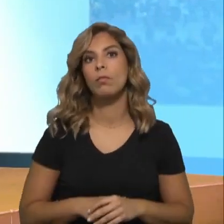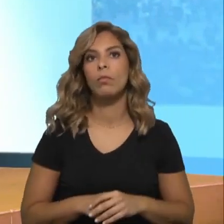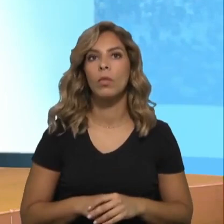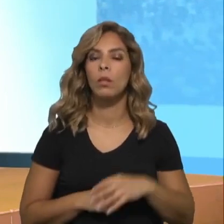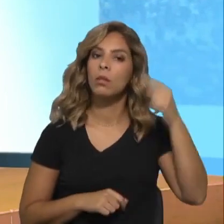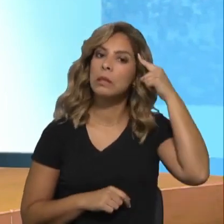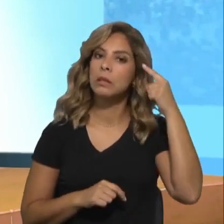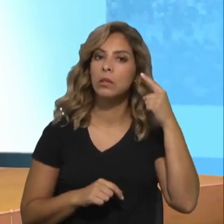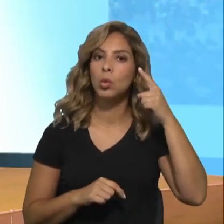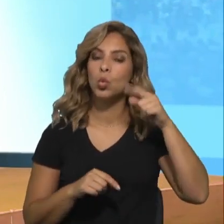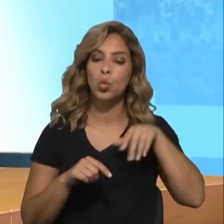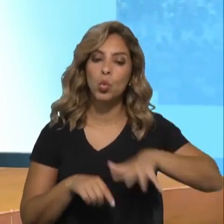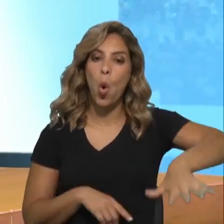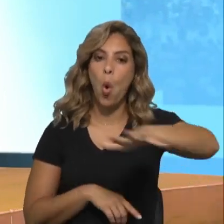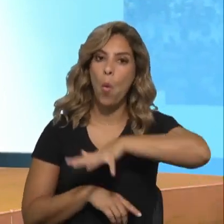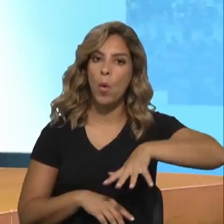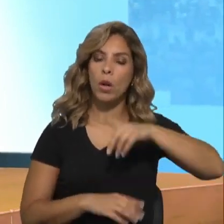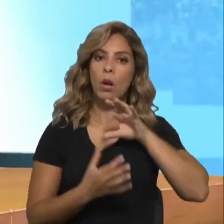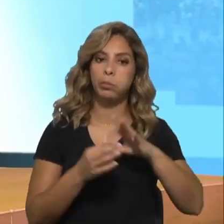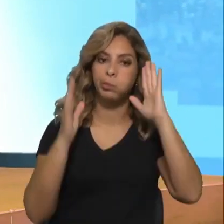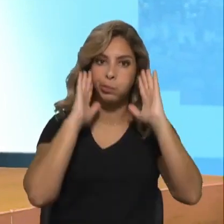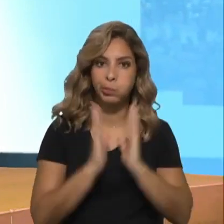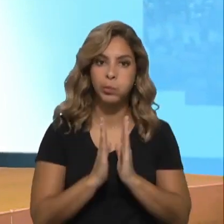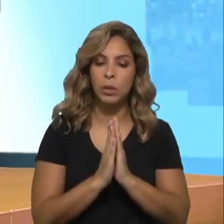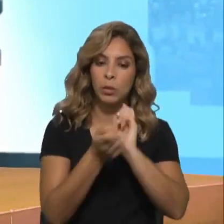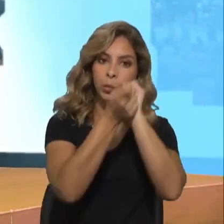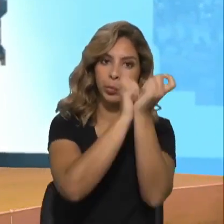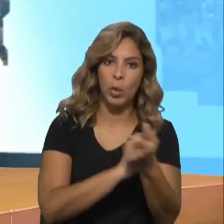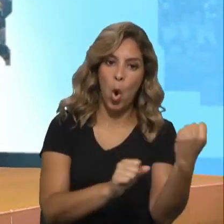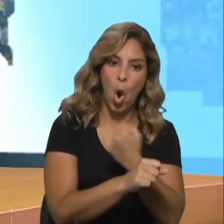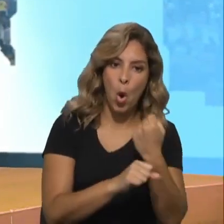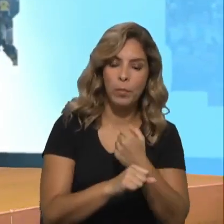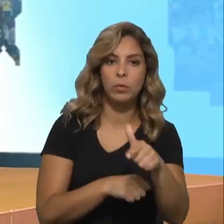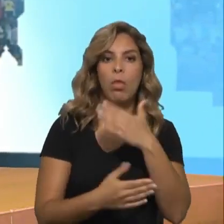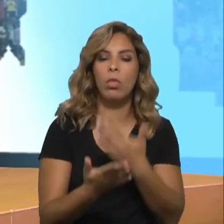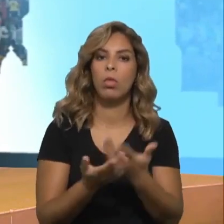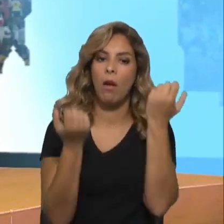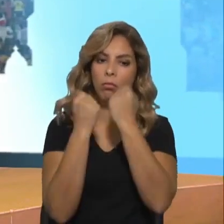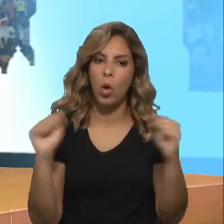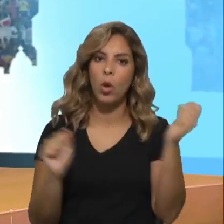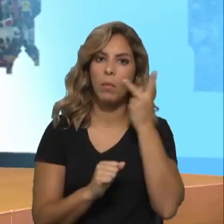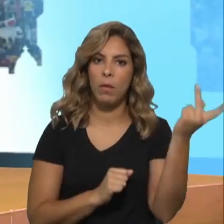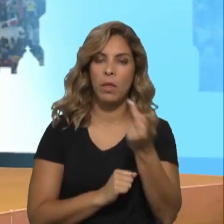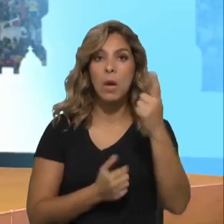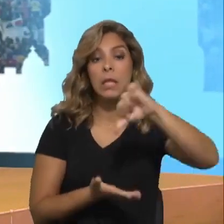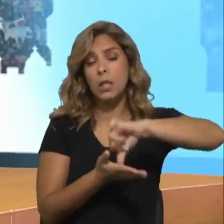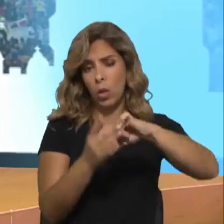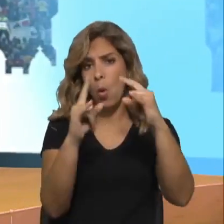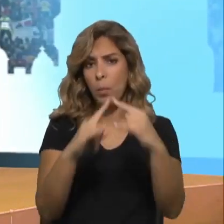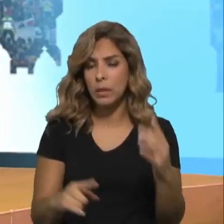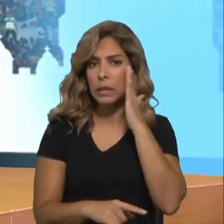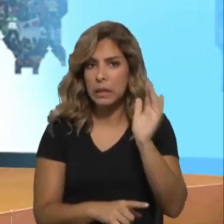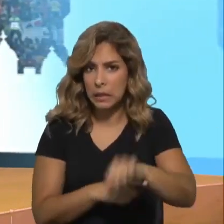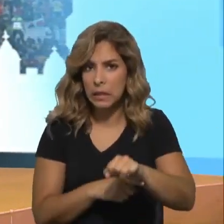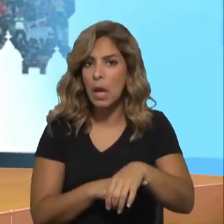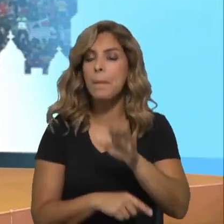pensado para que as famílias se sintam bem, que possam ter uma vida relativamente autónoma, apesar de estar em centro de acolhimento, preparando a